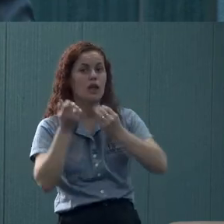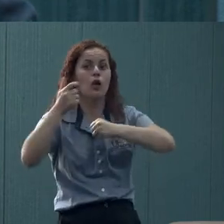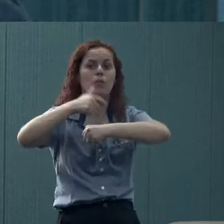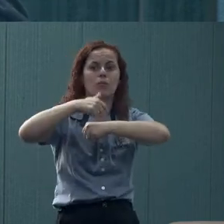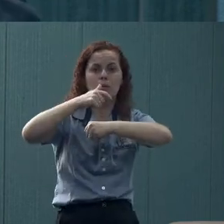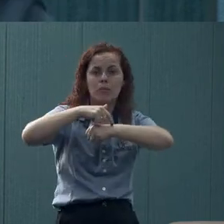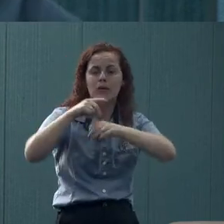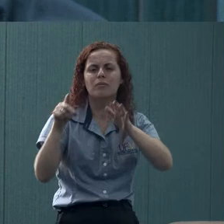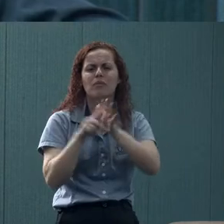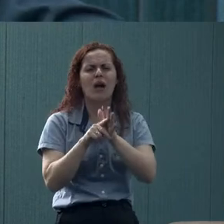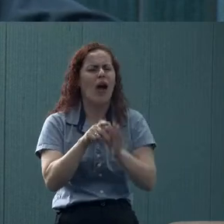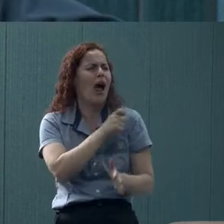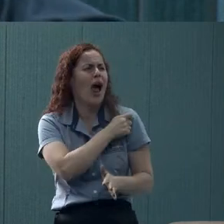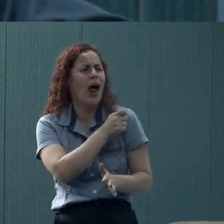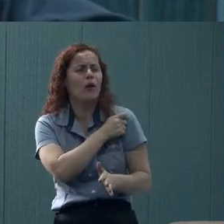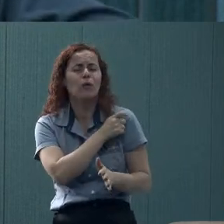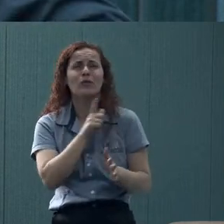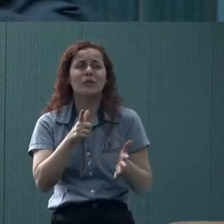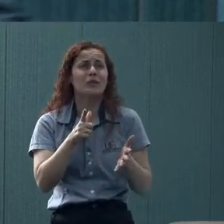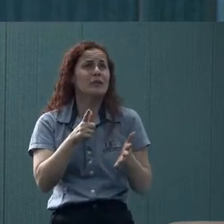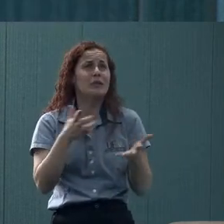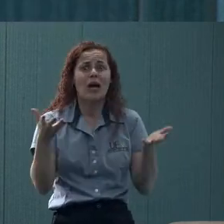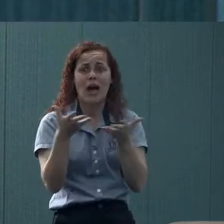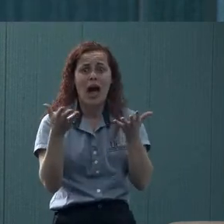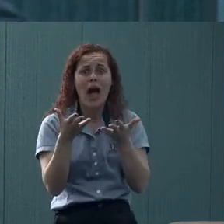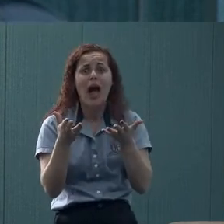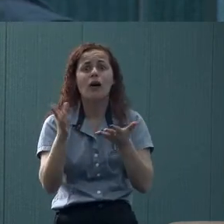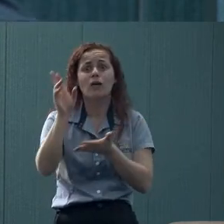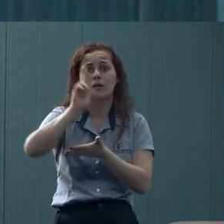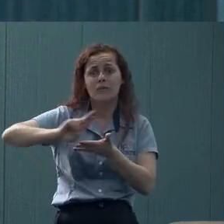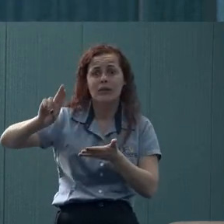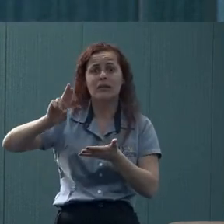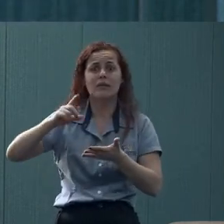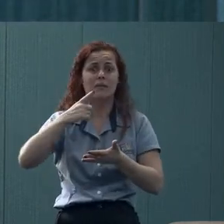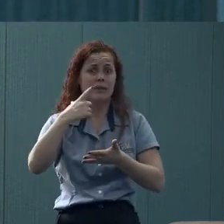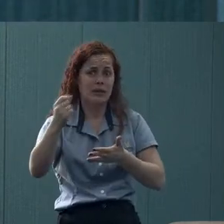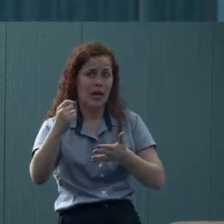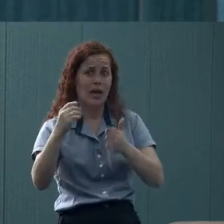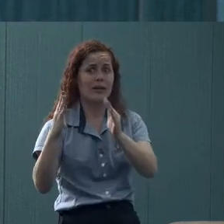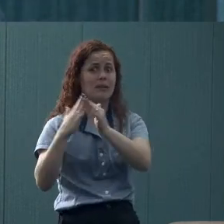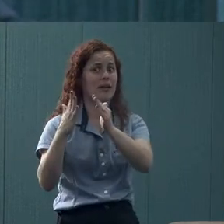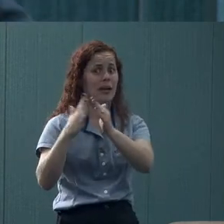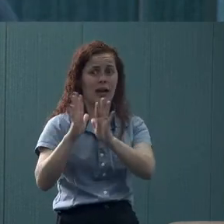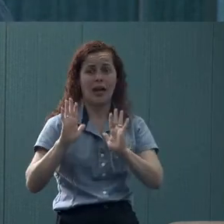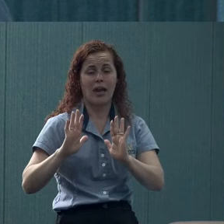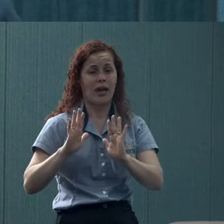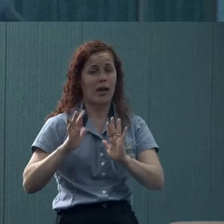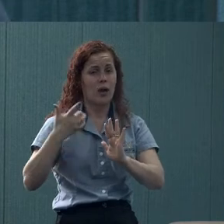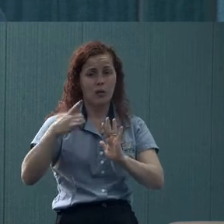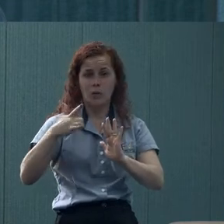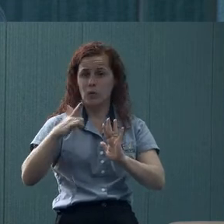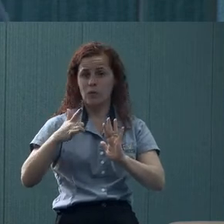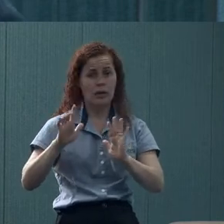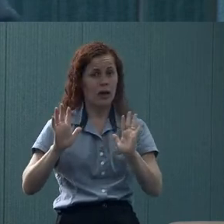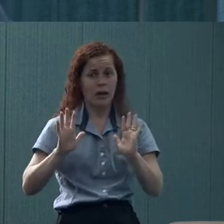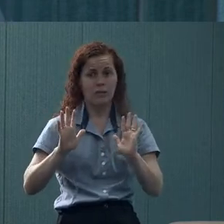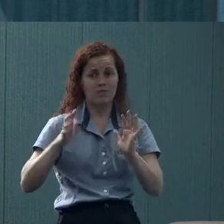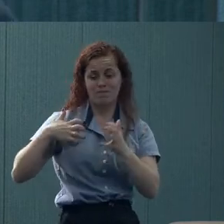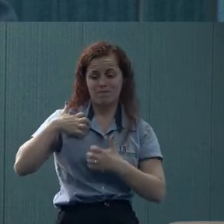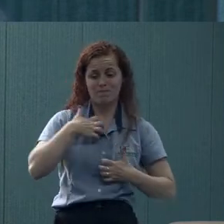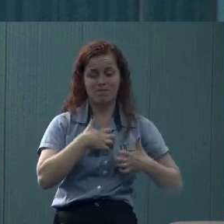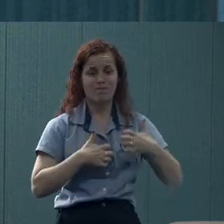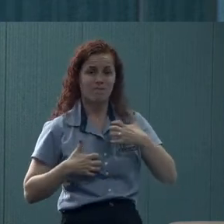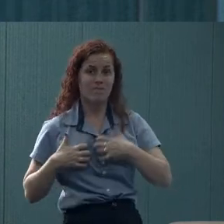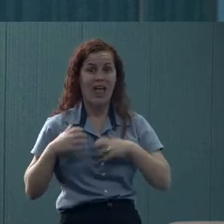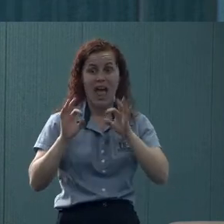momento, predominava que muitos estudantes estavam assim, agora eu vou para a universidade, vou sair de casa, eba, não vou ter que lidar com certas questões, porque a